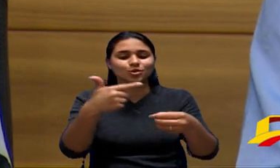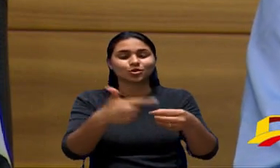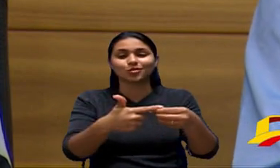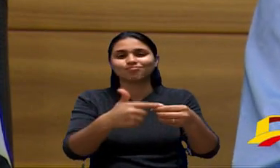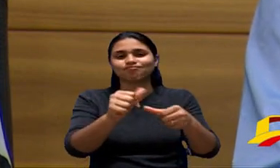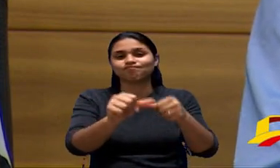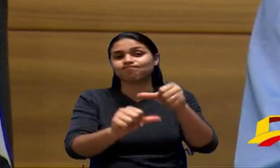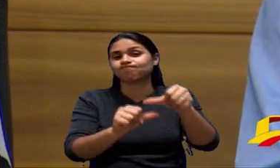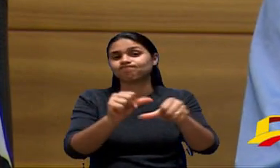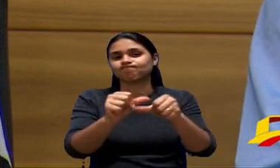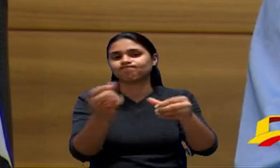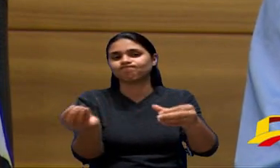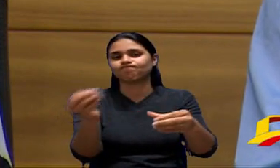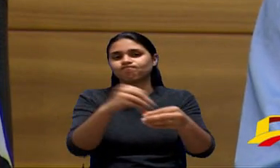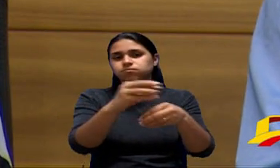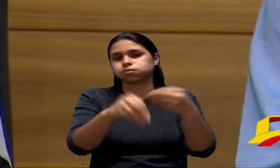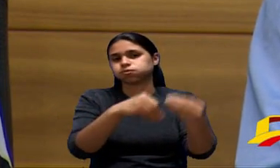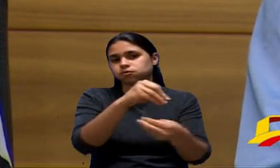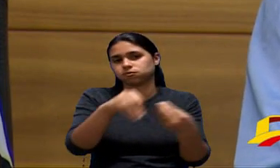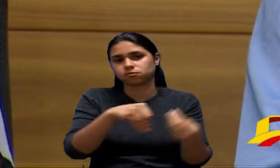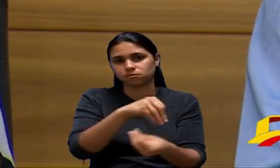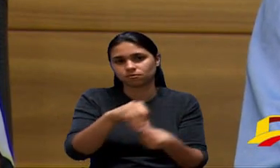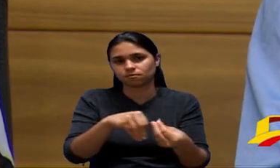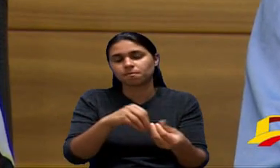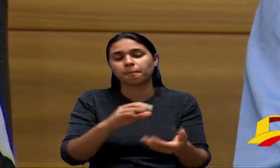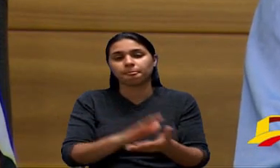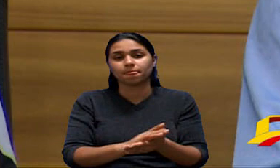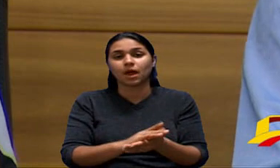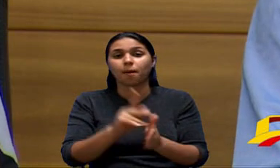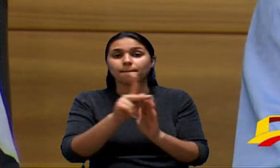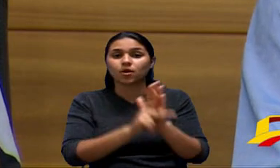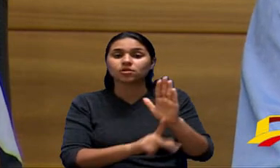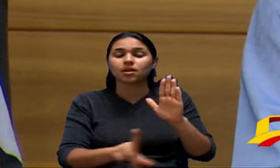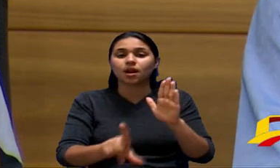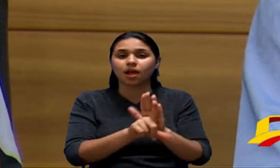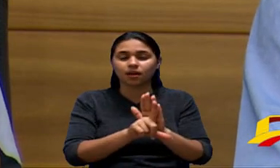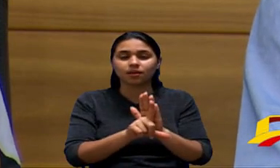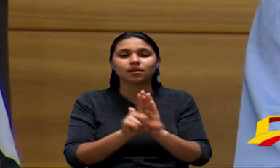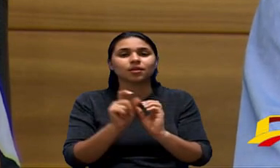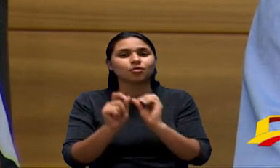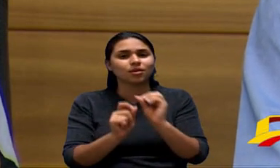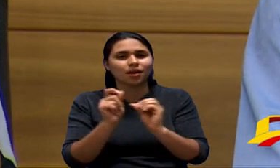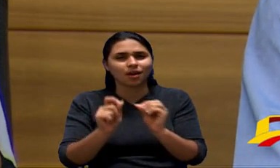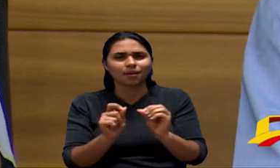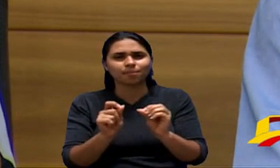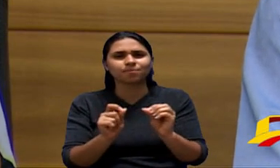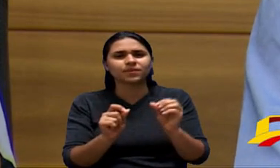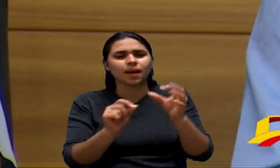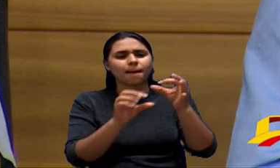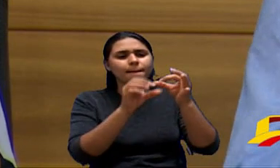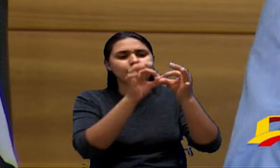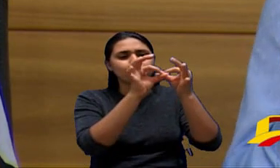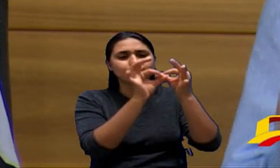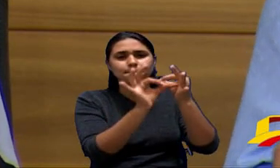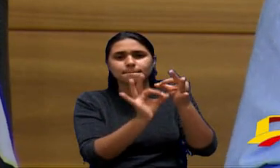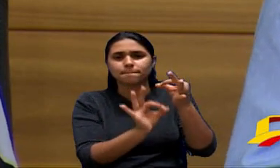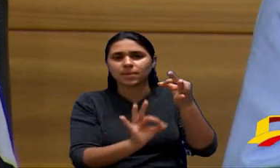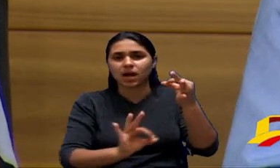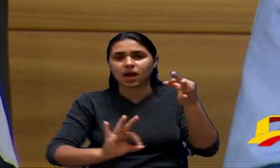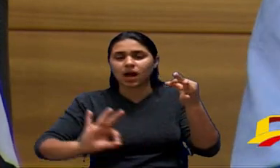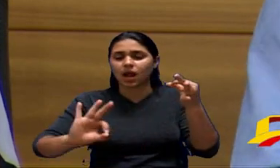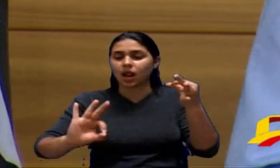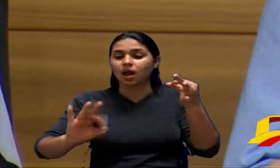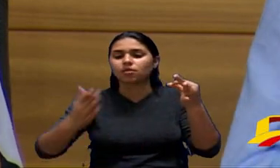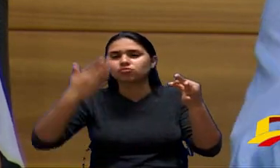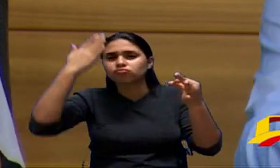surgiu essa questão da gente colocar aqui esse projeto de lei para que colocasse as mangueiras transparentes na bomba